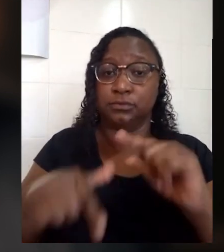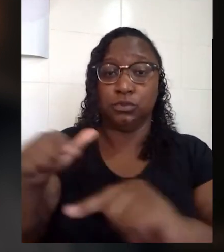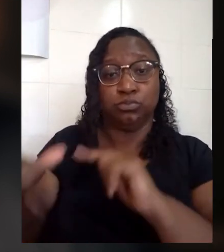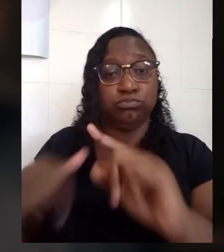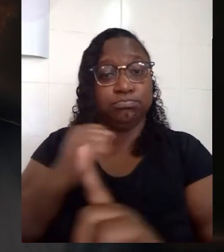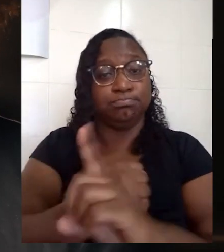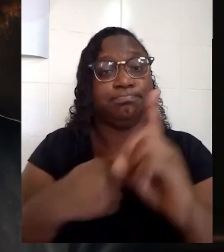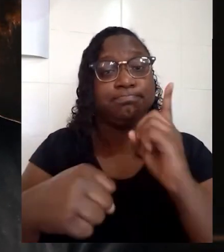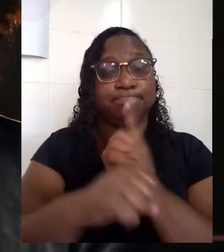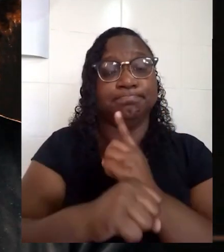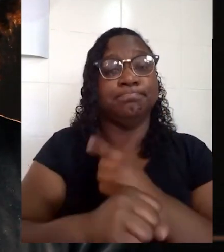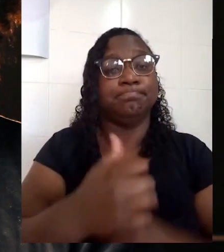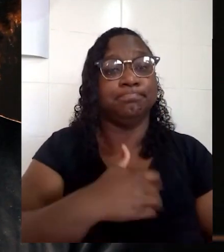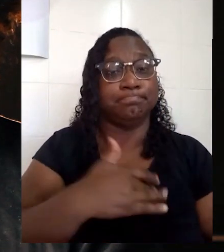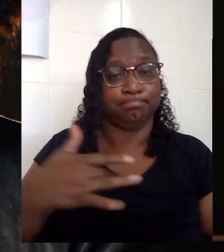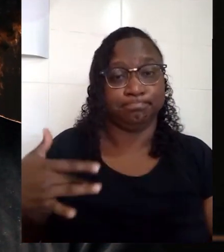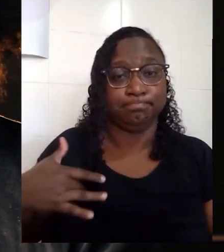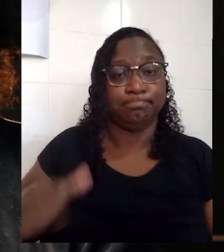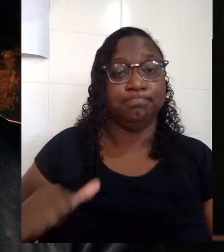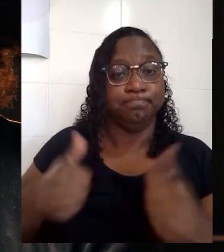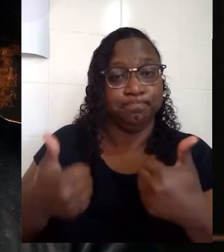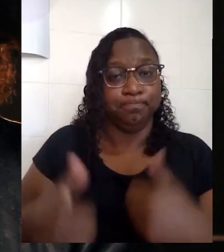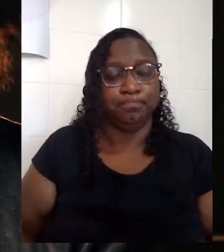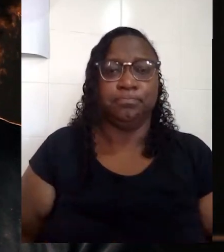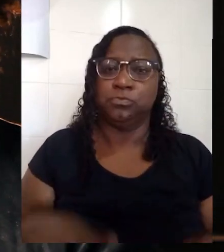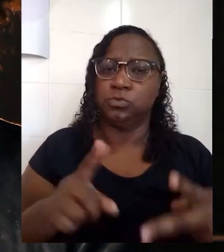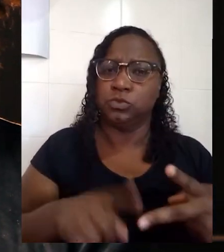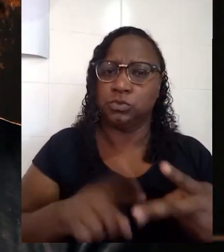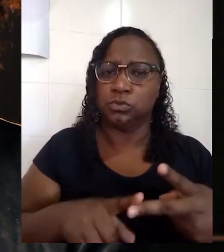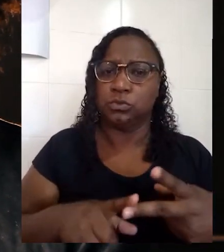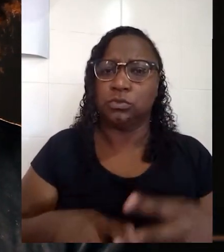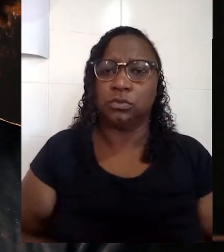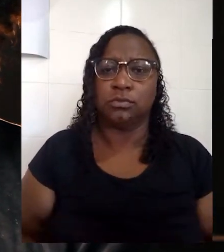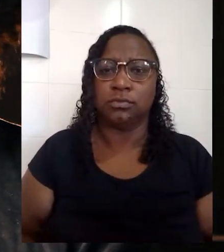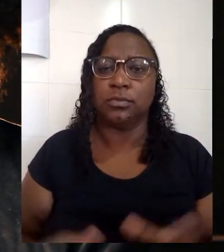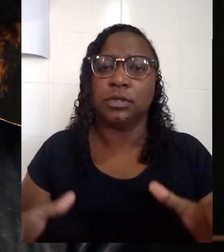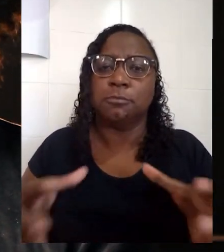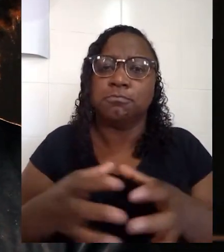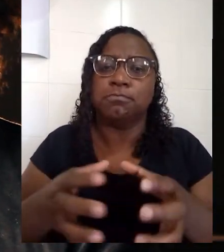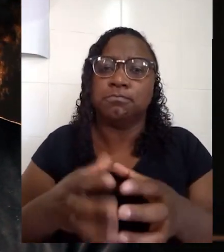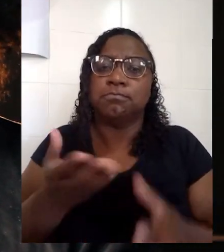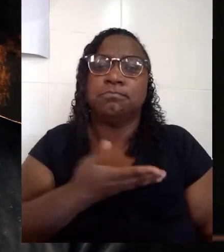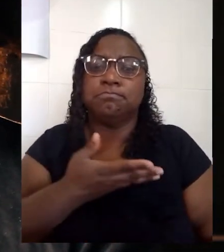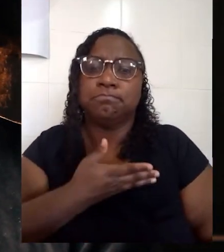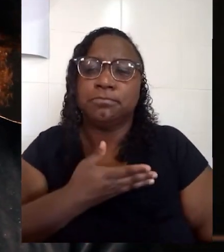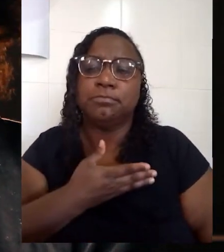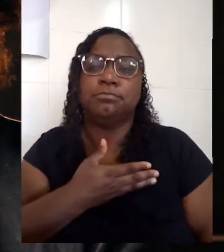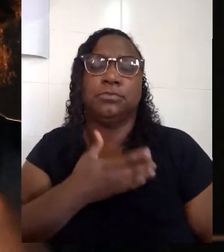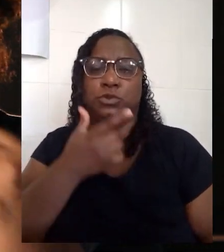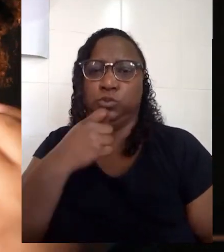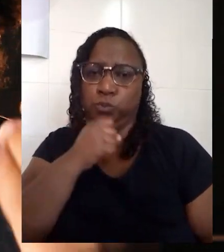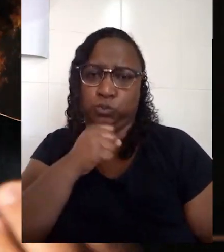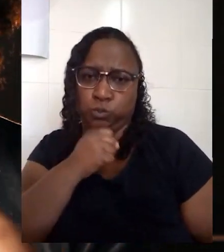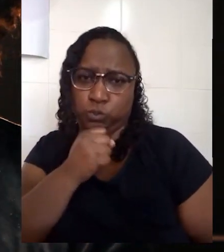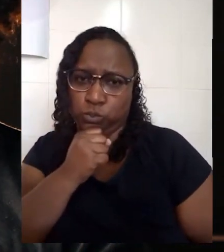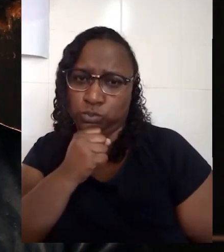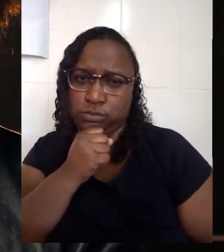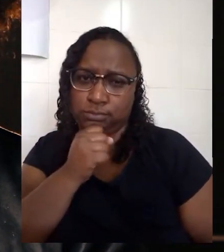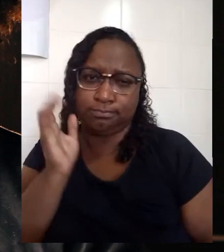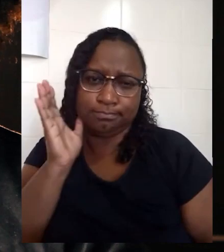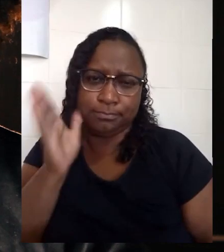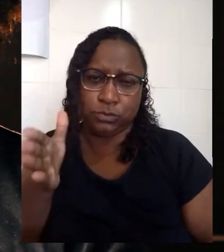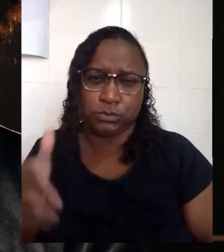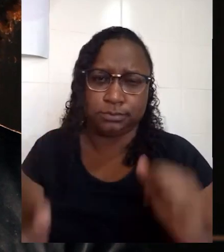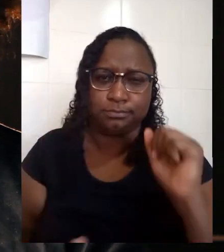acessíveis. O segundo grupo visa construir ambientes físicos amigos do idoso como princípio fundamental de